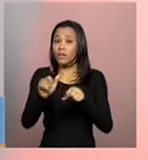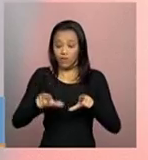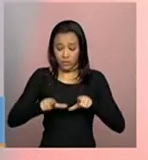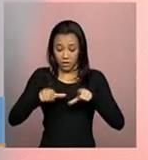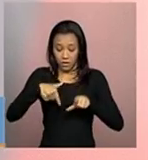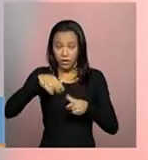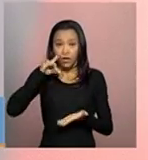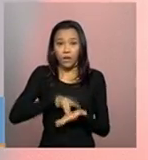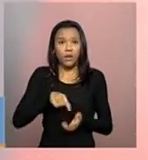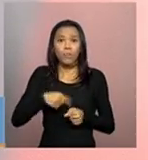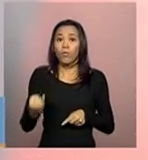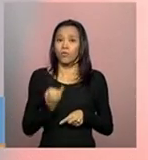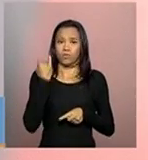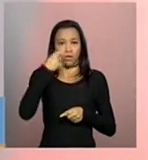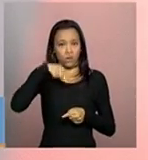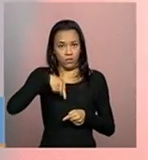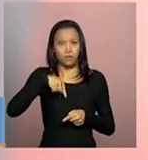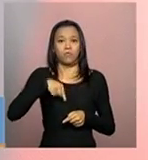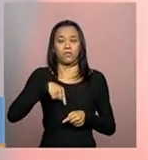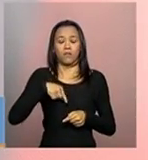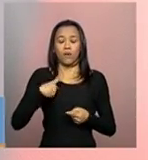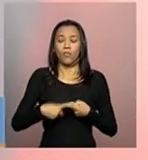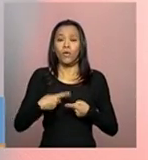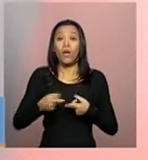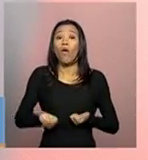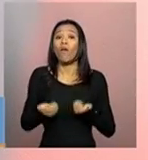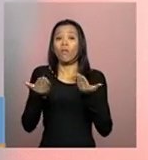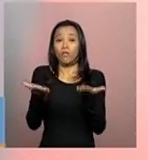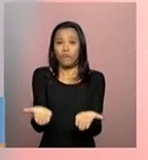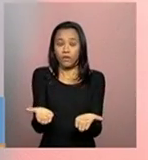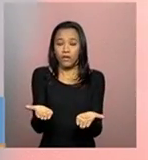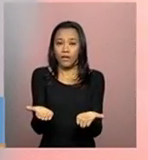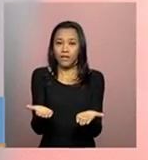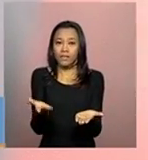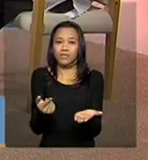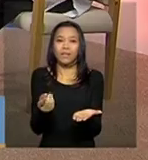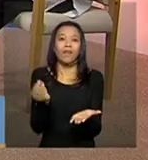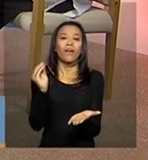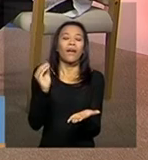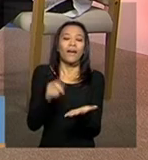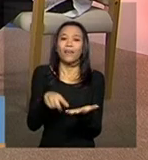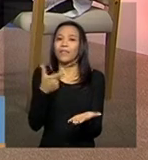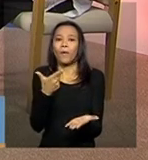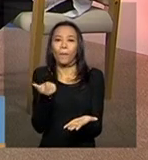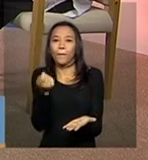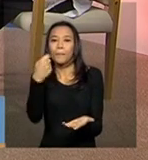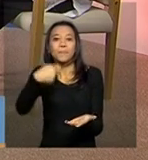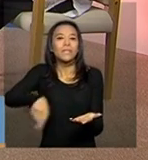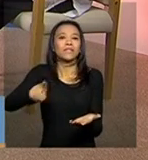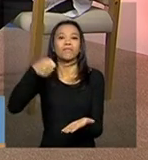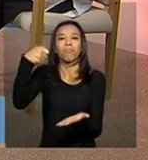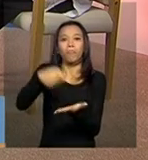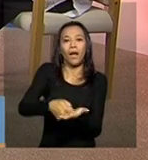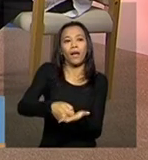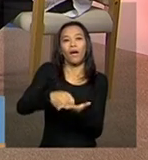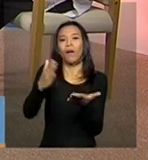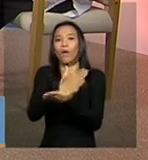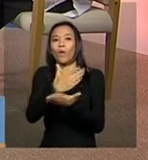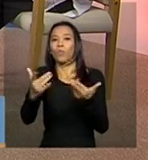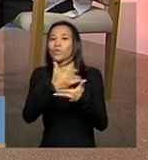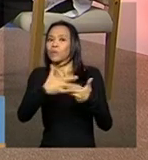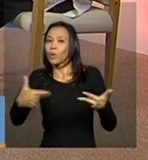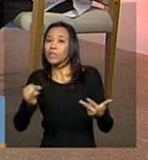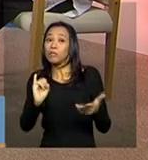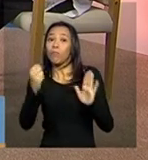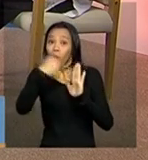inclusive, oferece isenções de vários tipos. E aí, uma